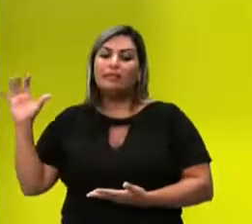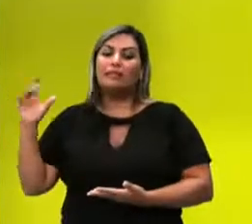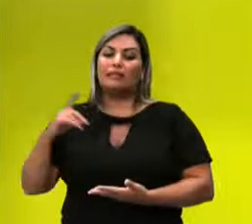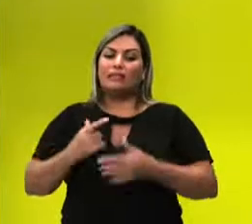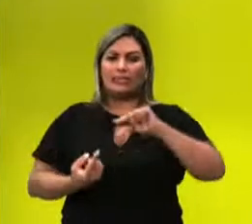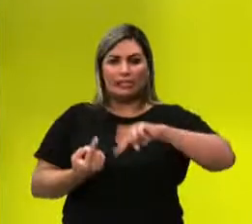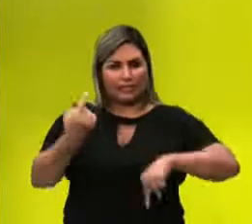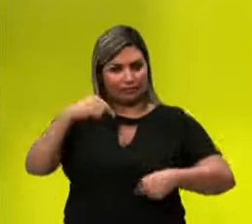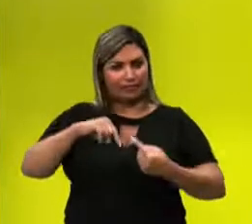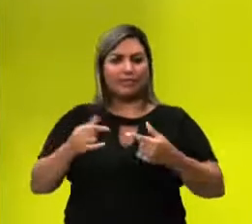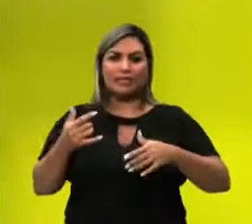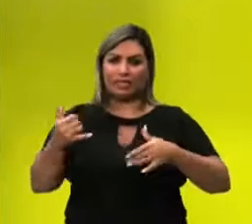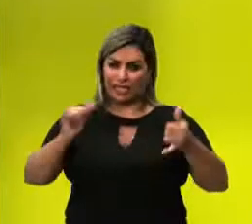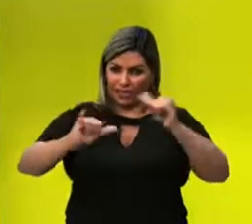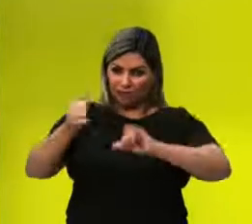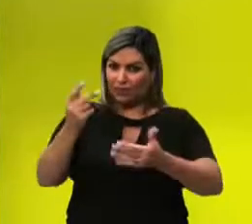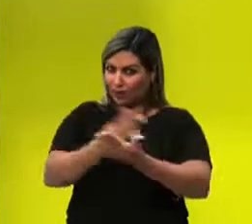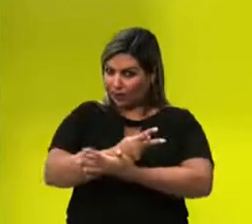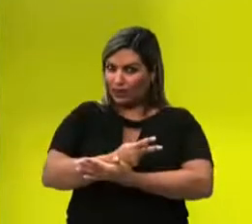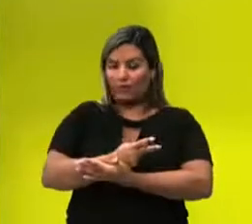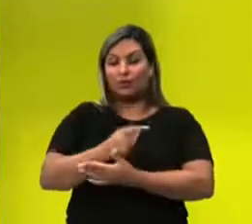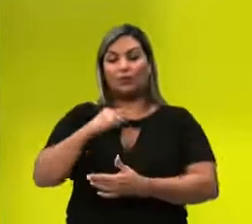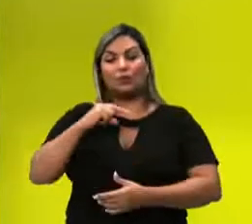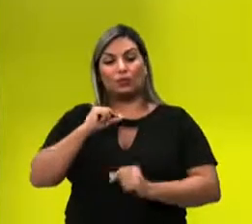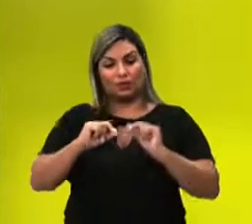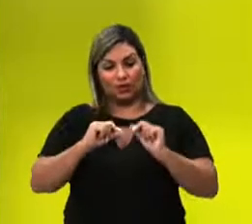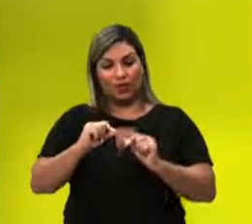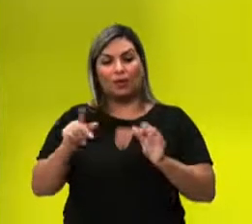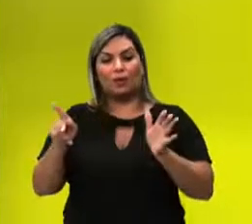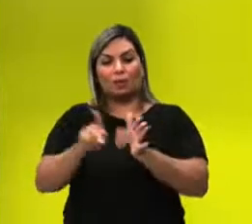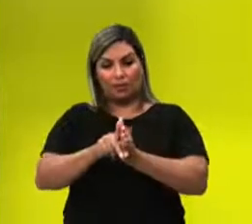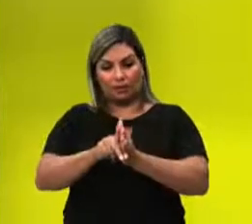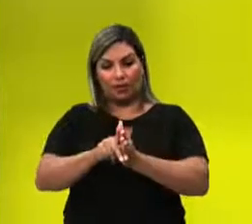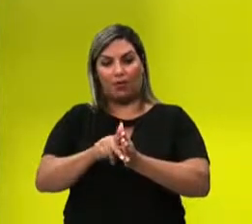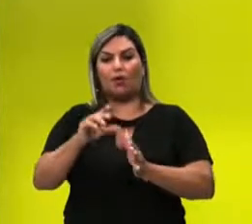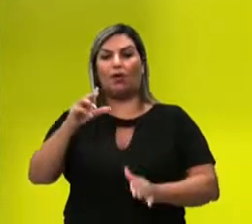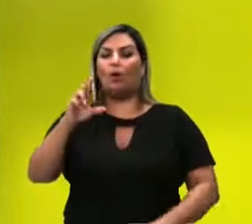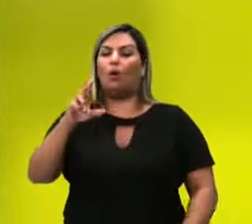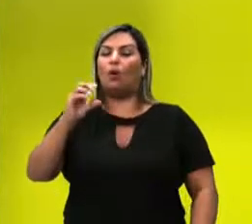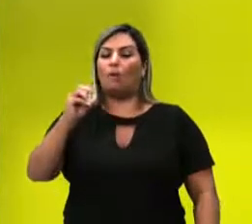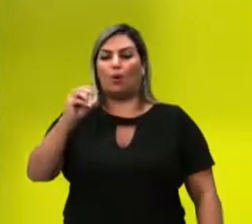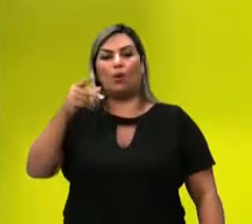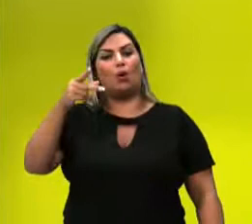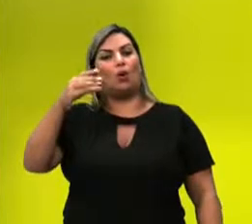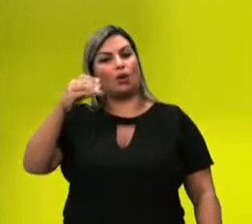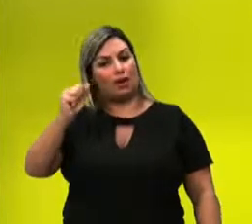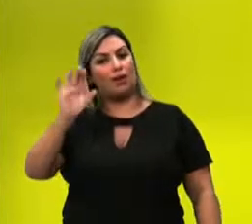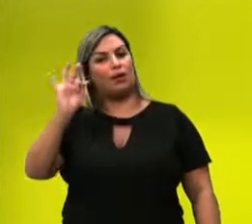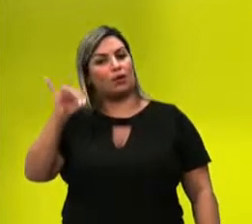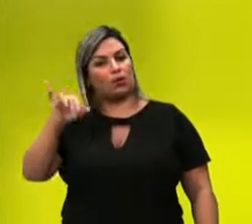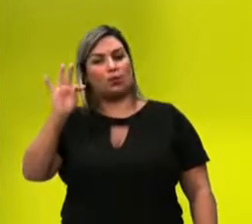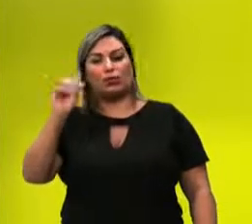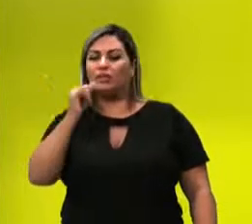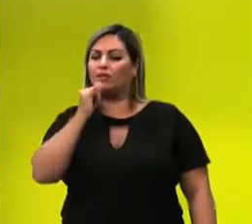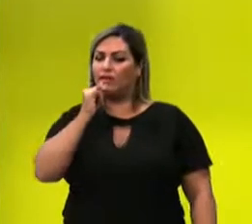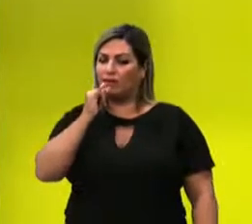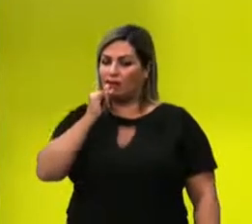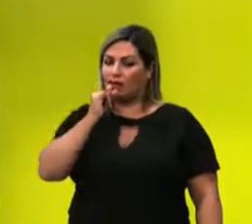quimiosintetizantes são organismos procariontes, como, por exemplo,